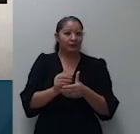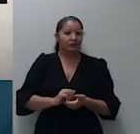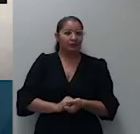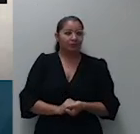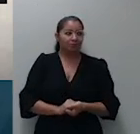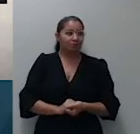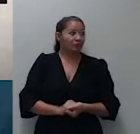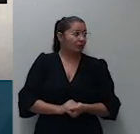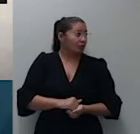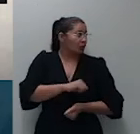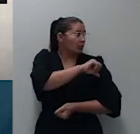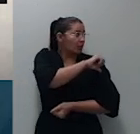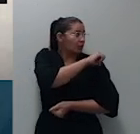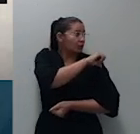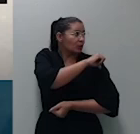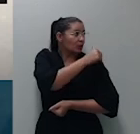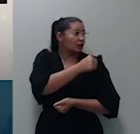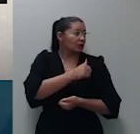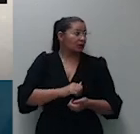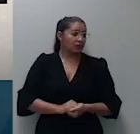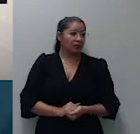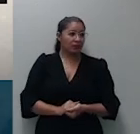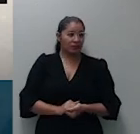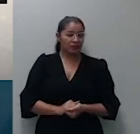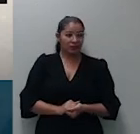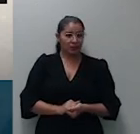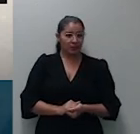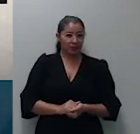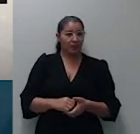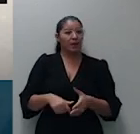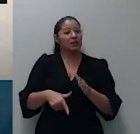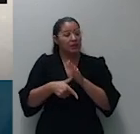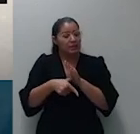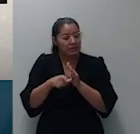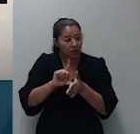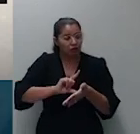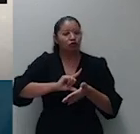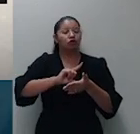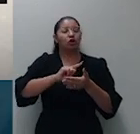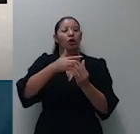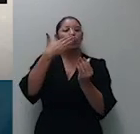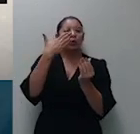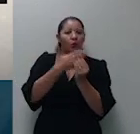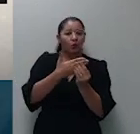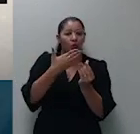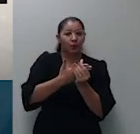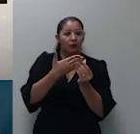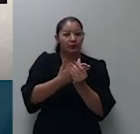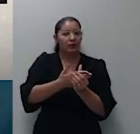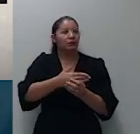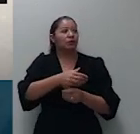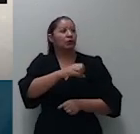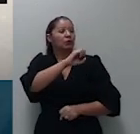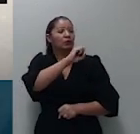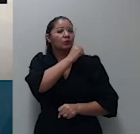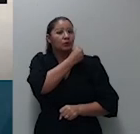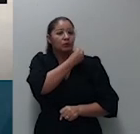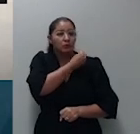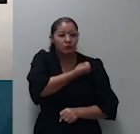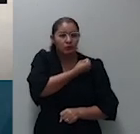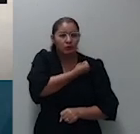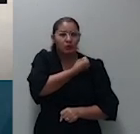.636.268 Rio de Janeiro na 1.475.669 Mato Grosso do Sul